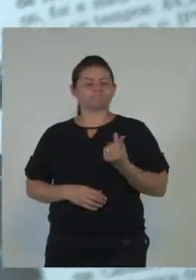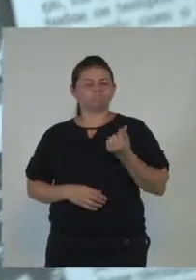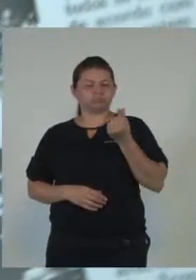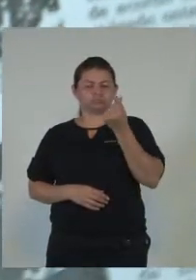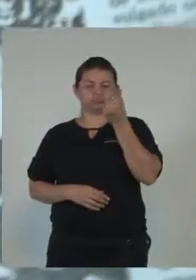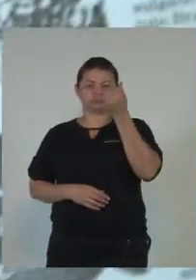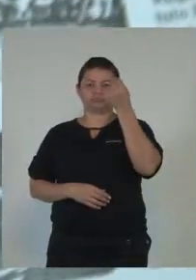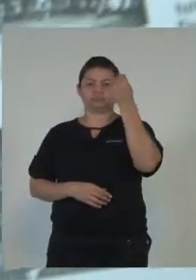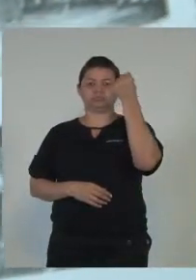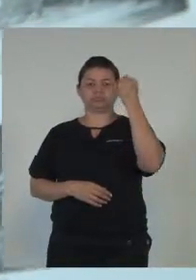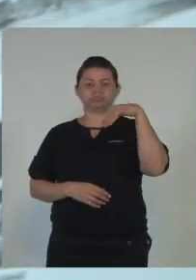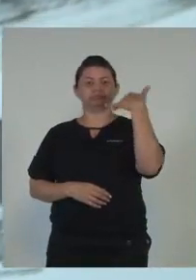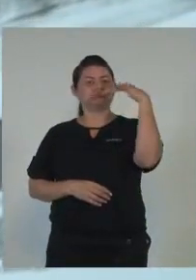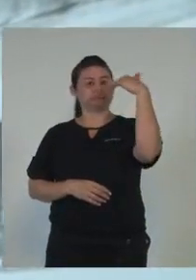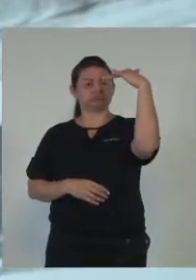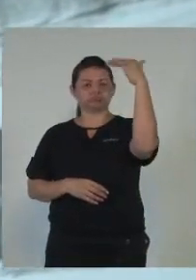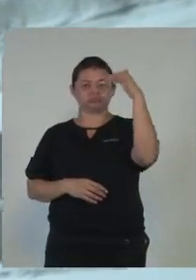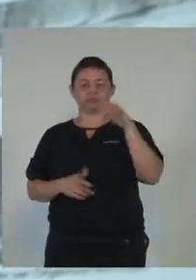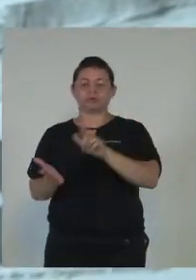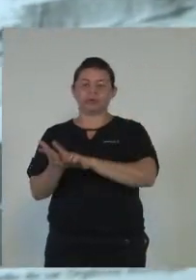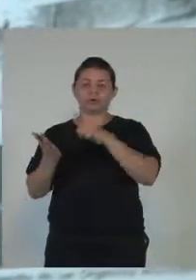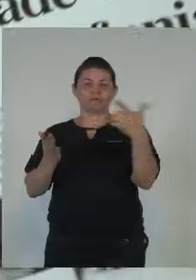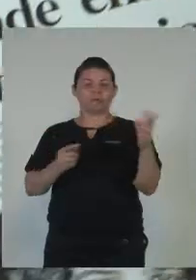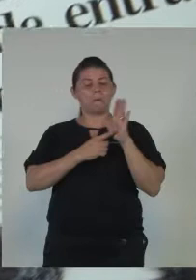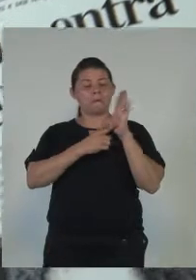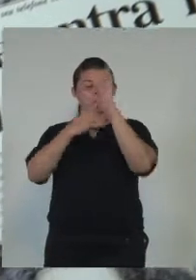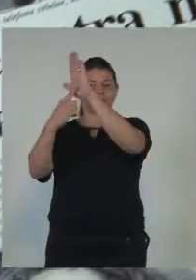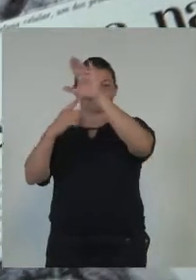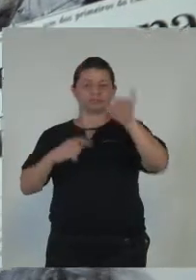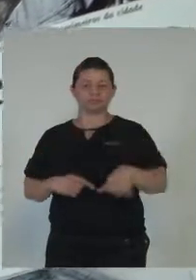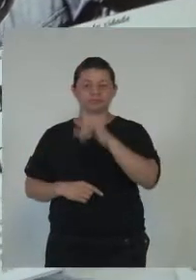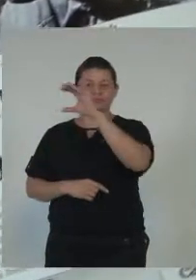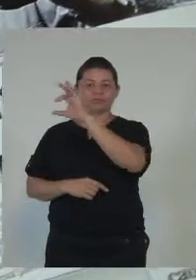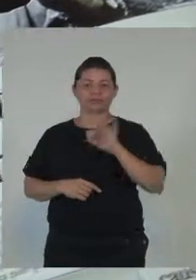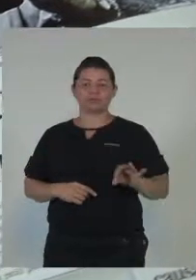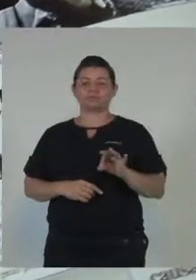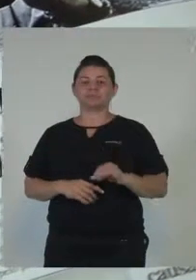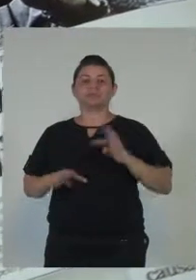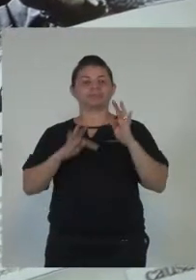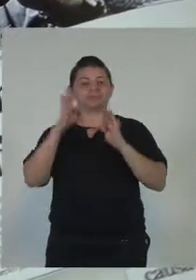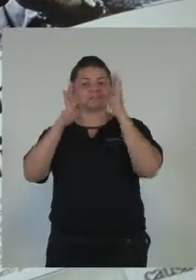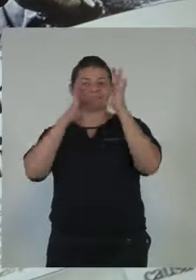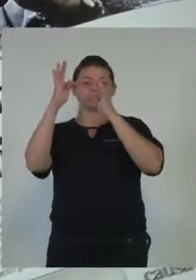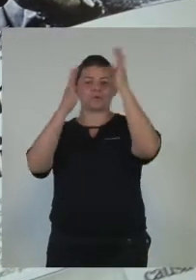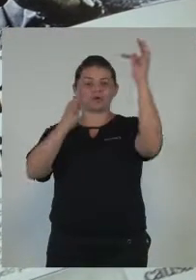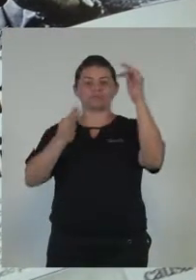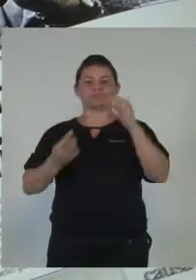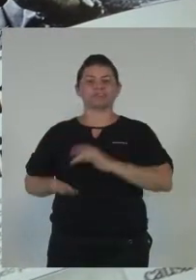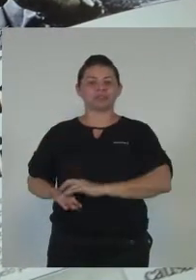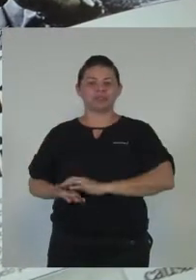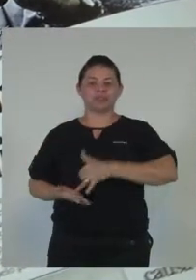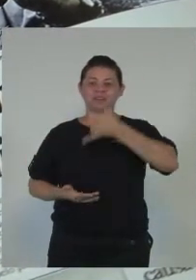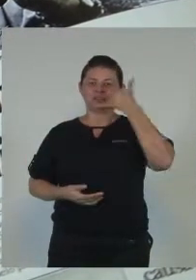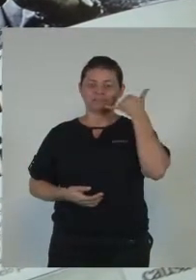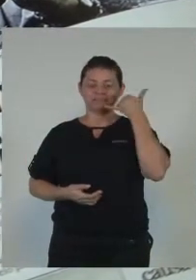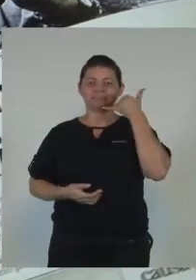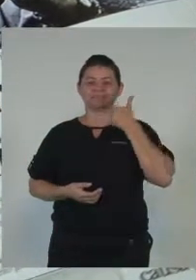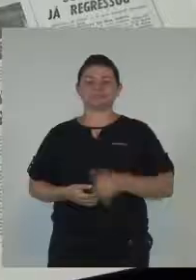noite para o dia. Era a famosa inflação. Na tecnologia, chegada do celular foi comemorada.